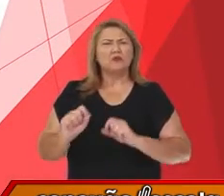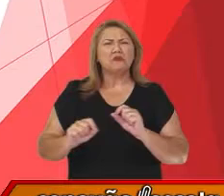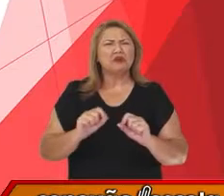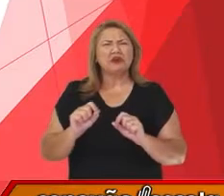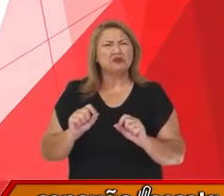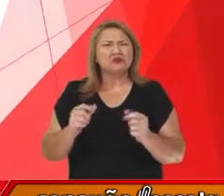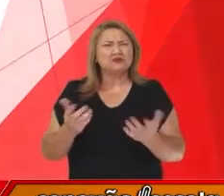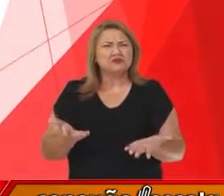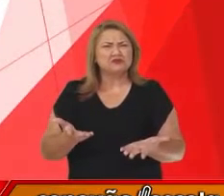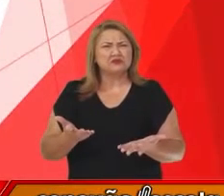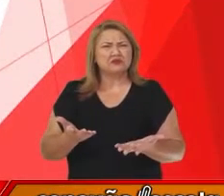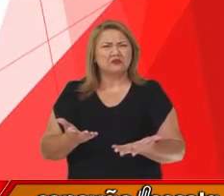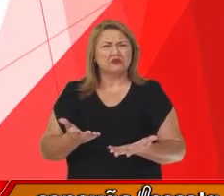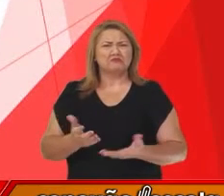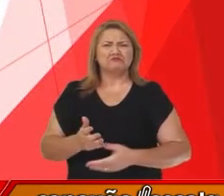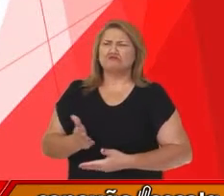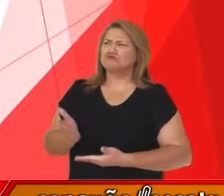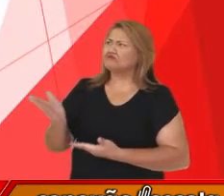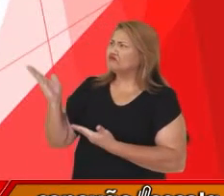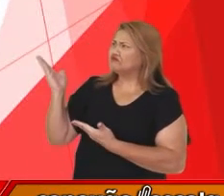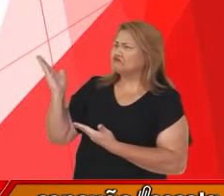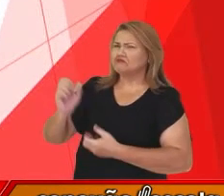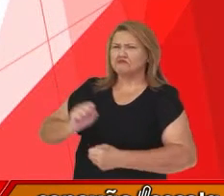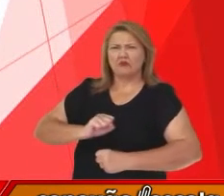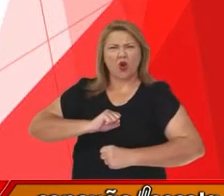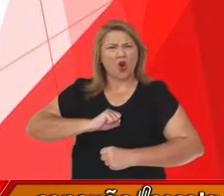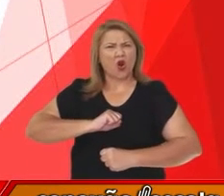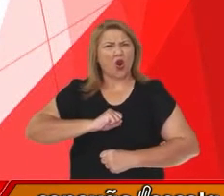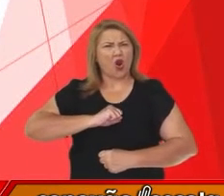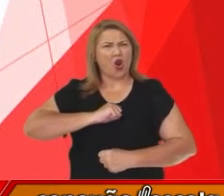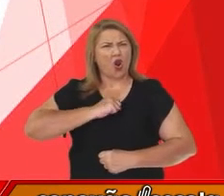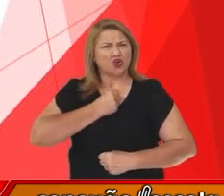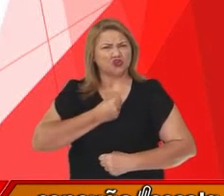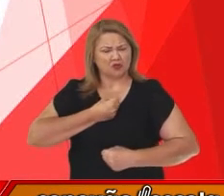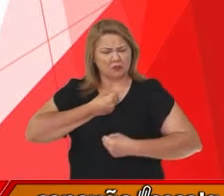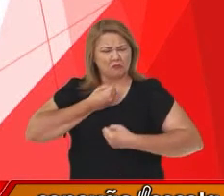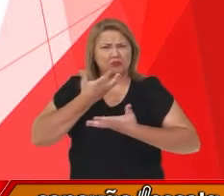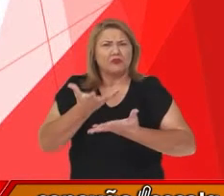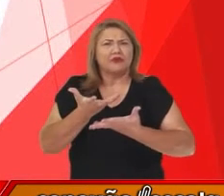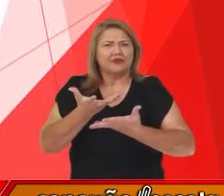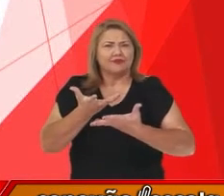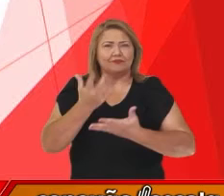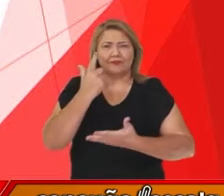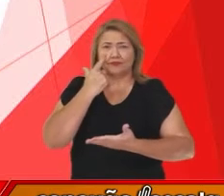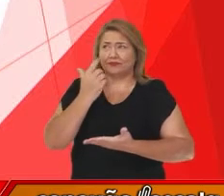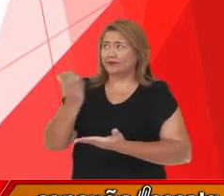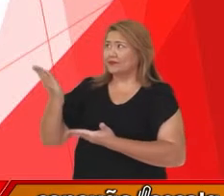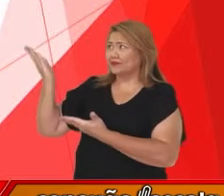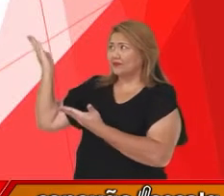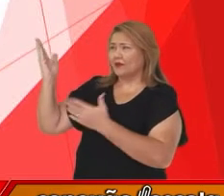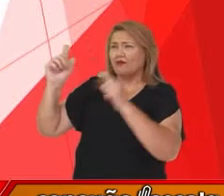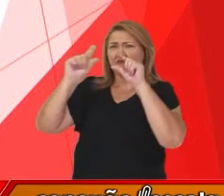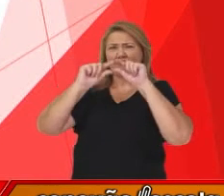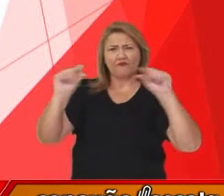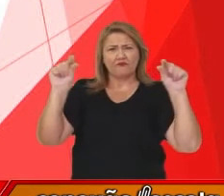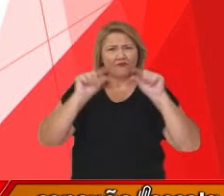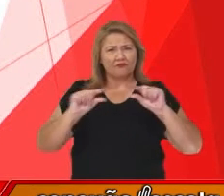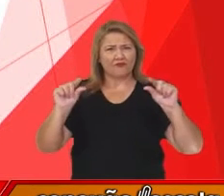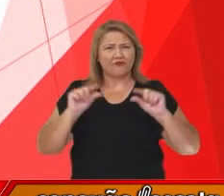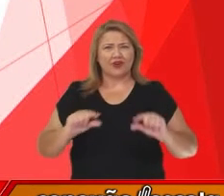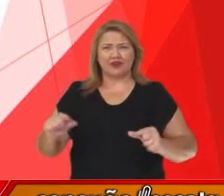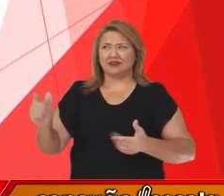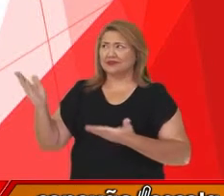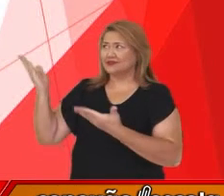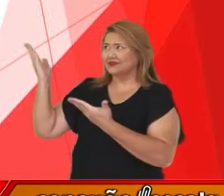afinal, um discurso de ódio? Gostaria que vocês só observassem essa, digamos, esse infográfico que